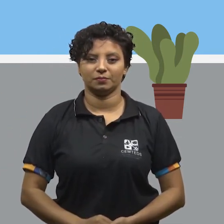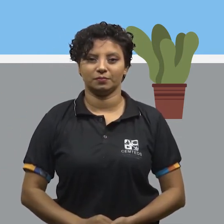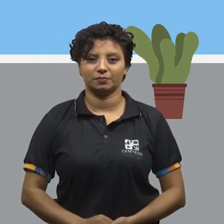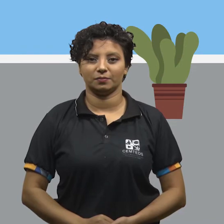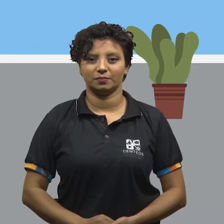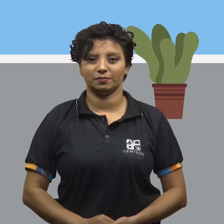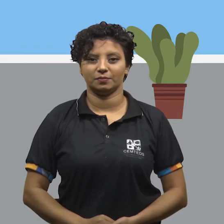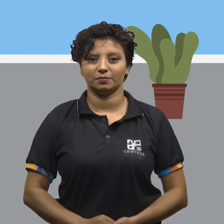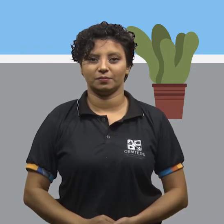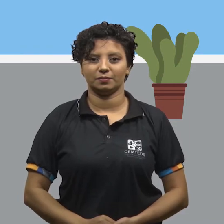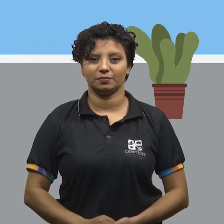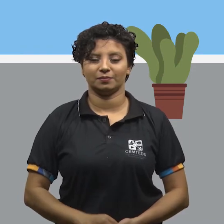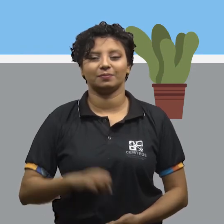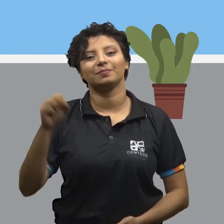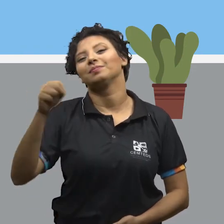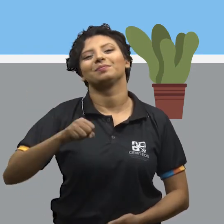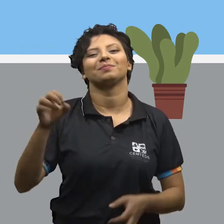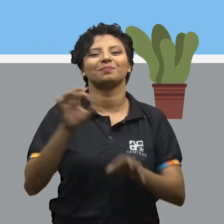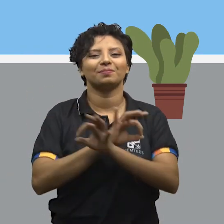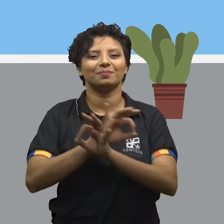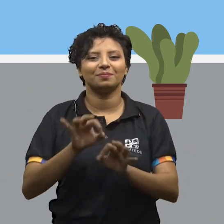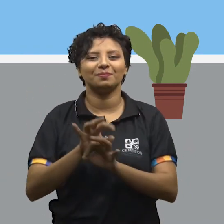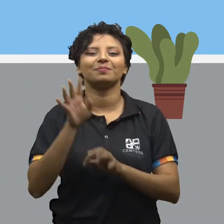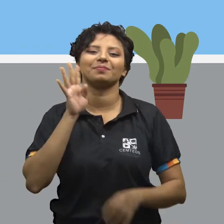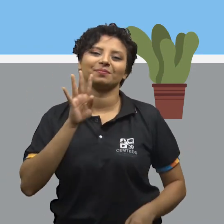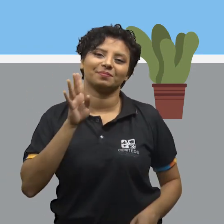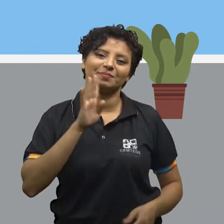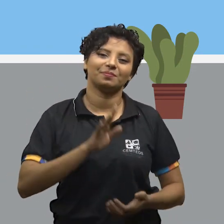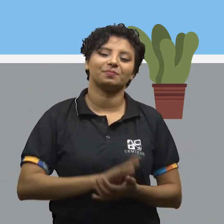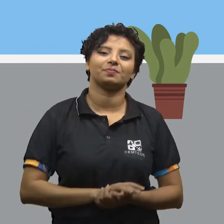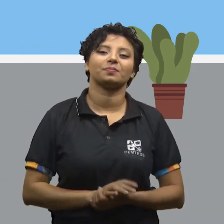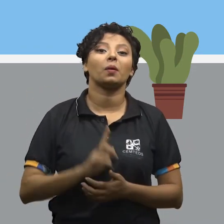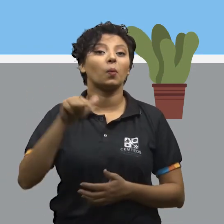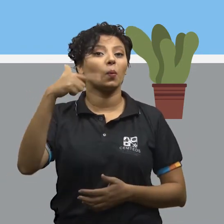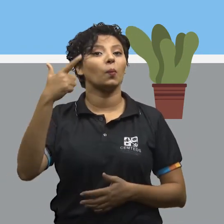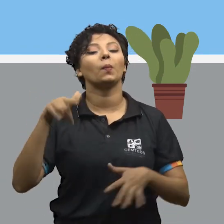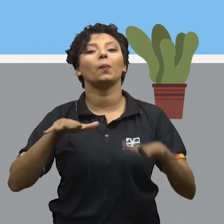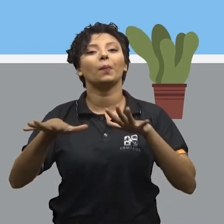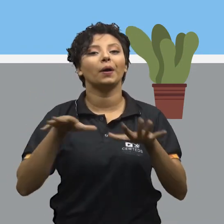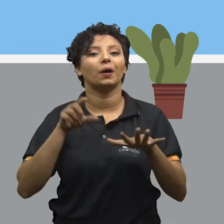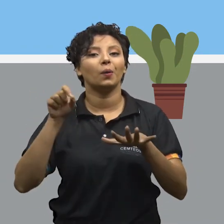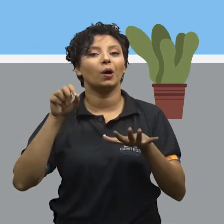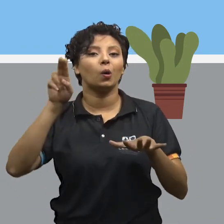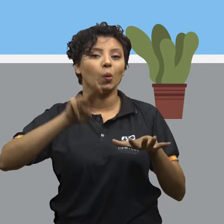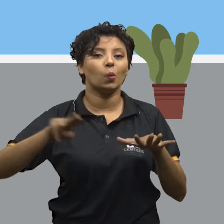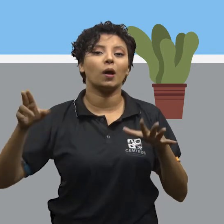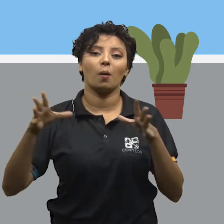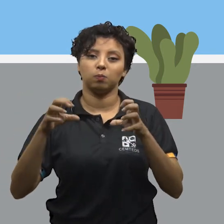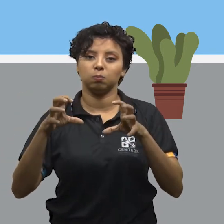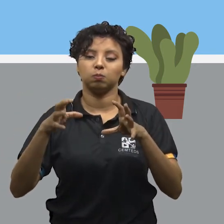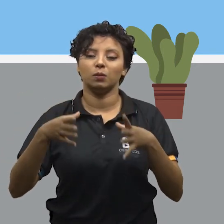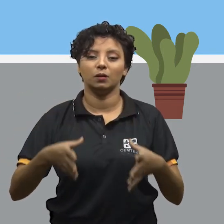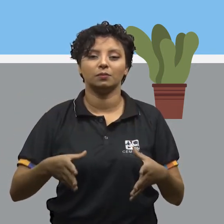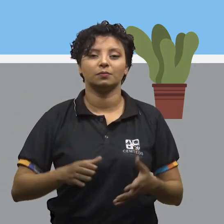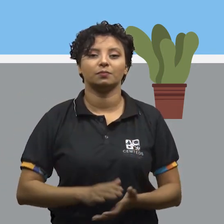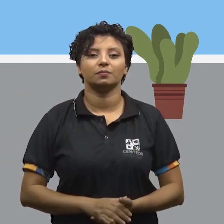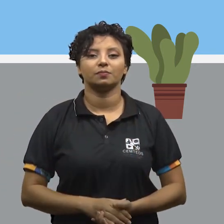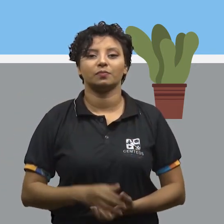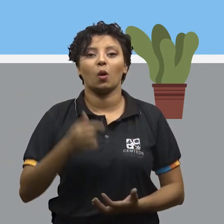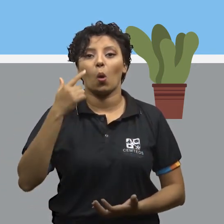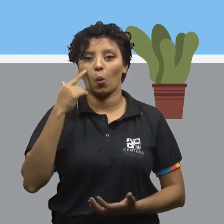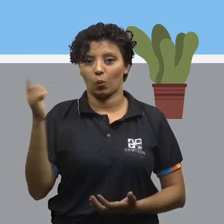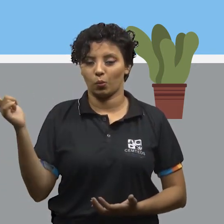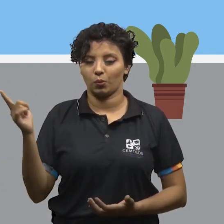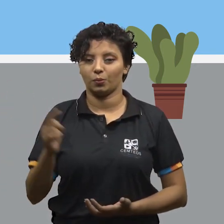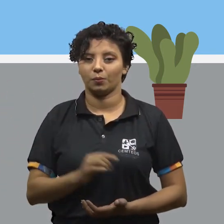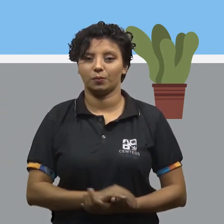Isso. Perfeito. Muito bom. Para o nosso próximo movimento, nós vamos utilizar a almofada. Você vai colocá-la no chão e vai